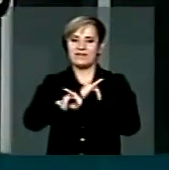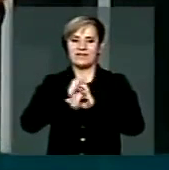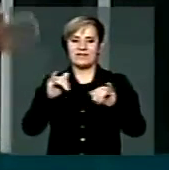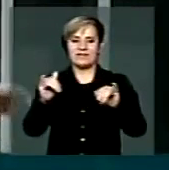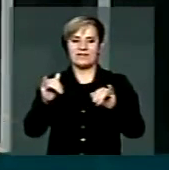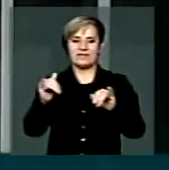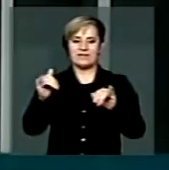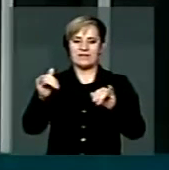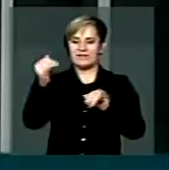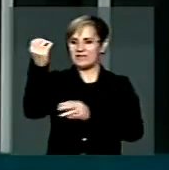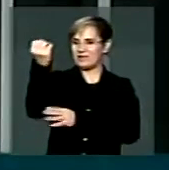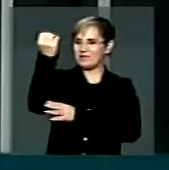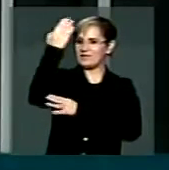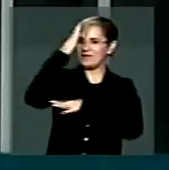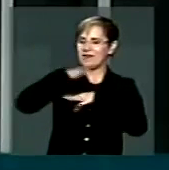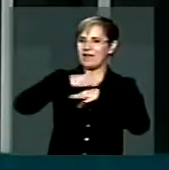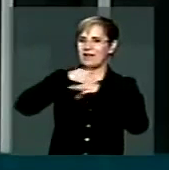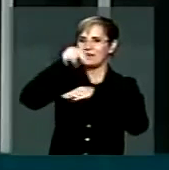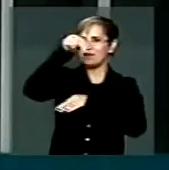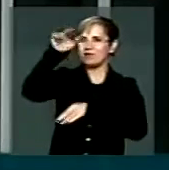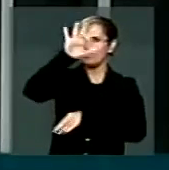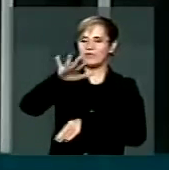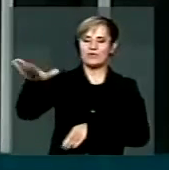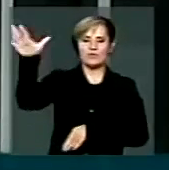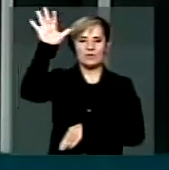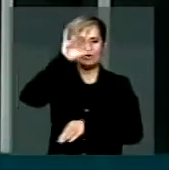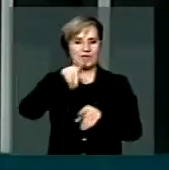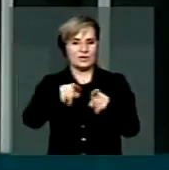desgraça nordestino, principalmente da seca.